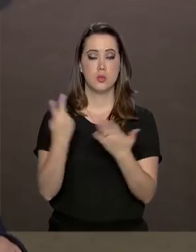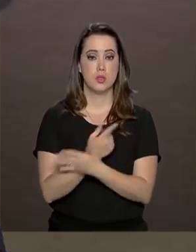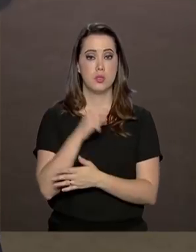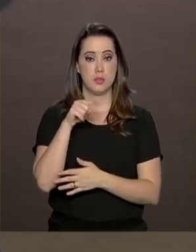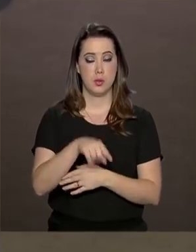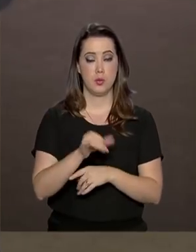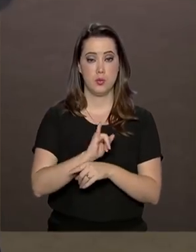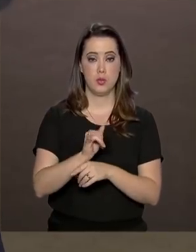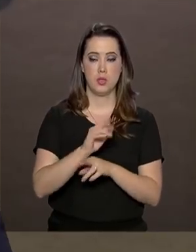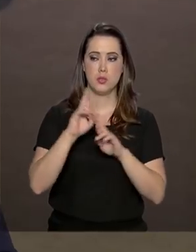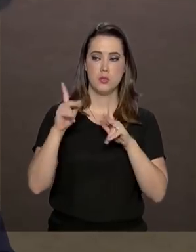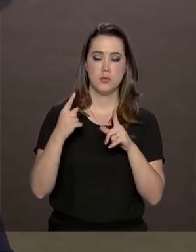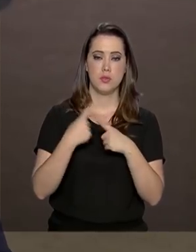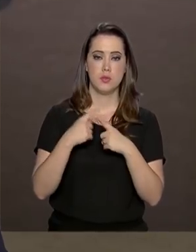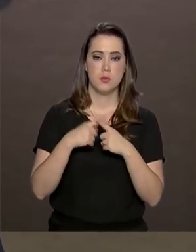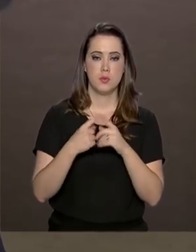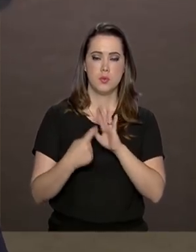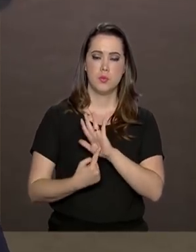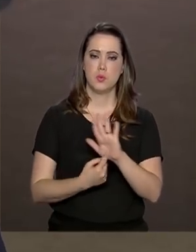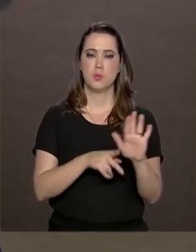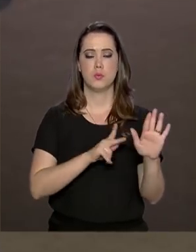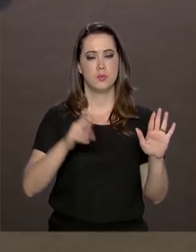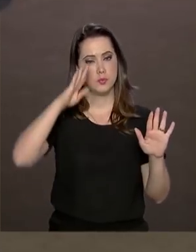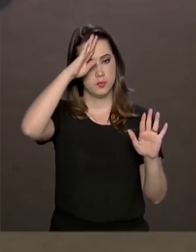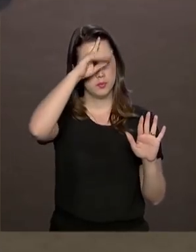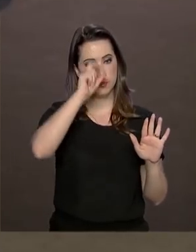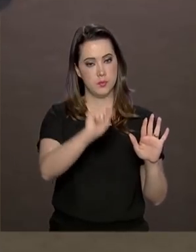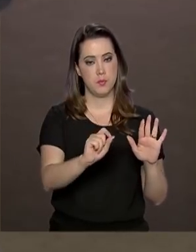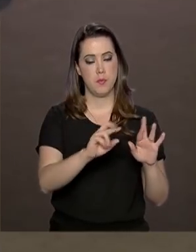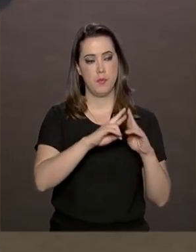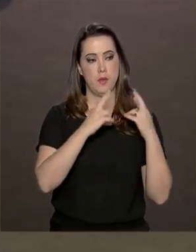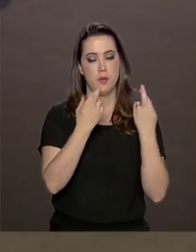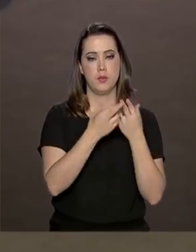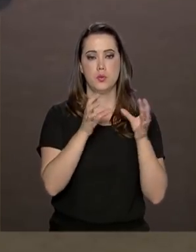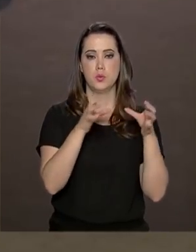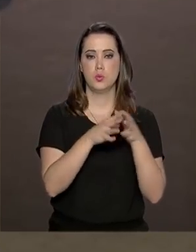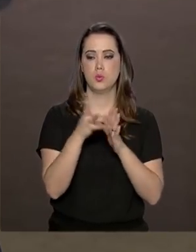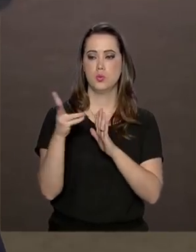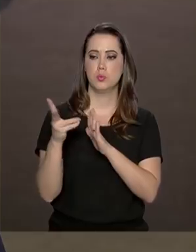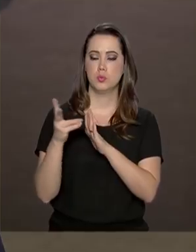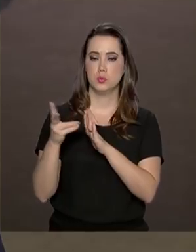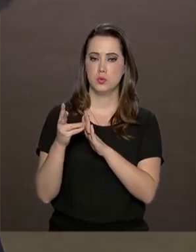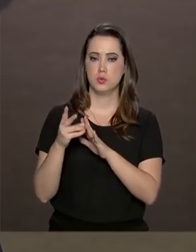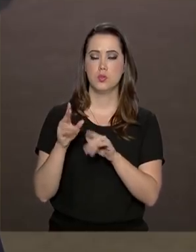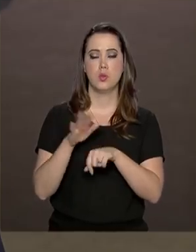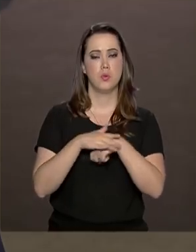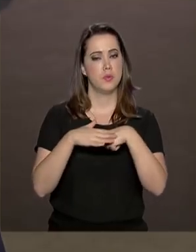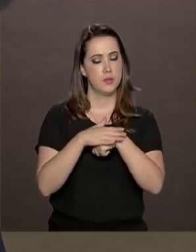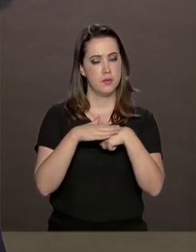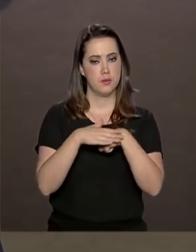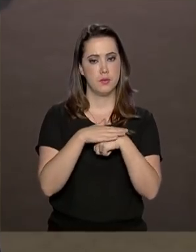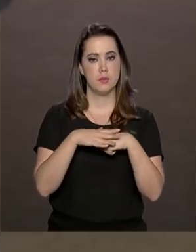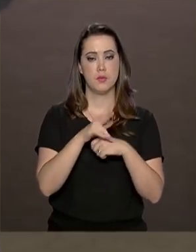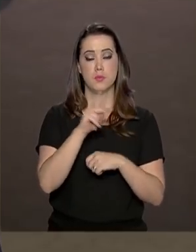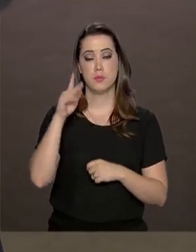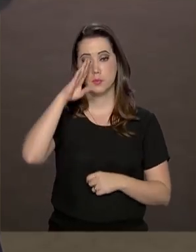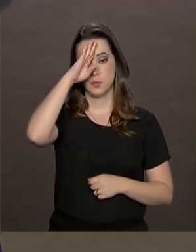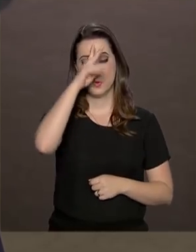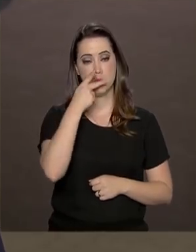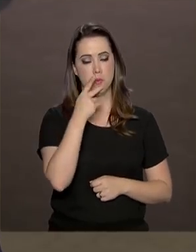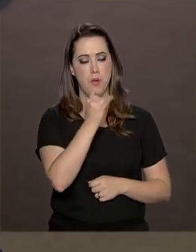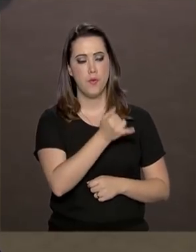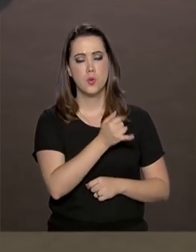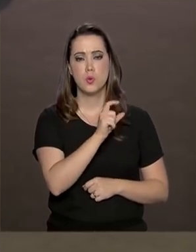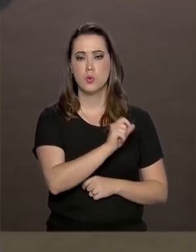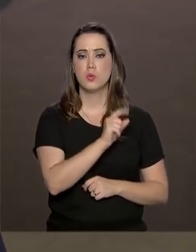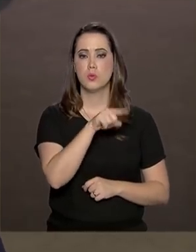é diferente das outras porque mostrou o presidente Jair Bolsonaro reunido com um grupo de indígenas. Eles conversaram e o presidente deixou bem claro que